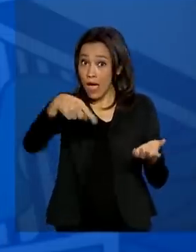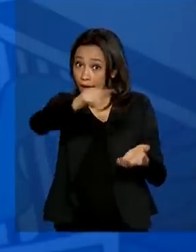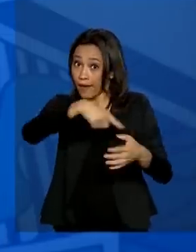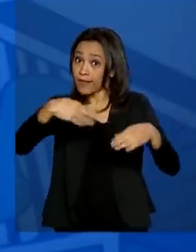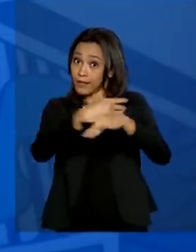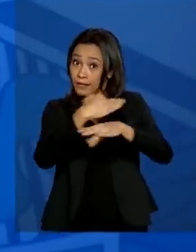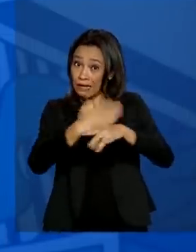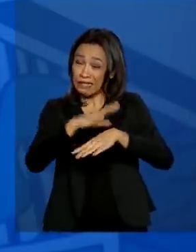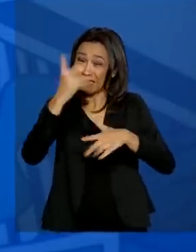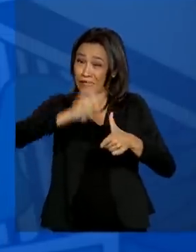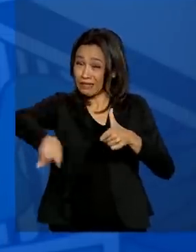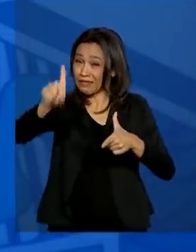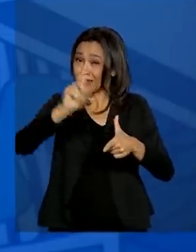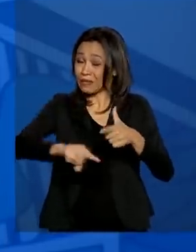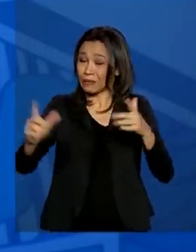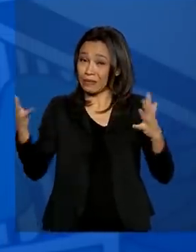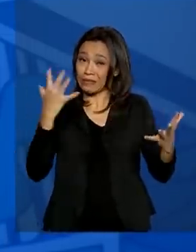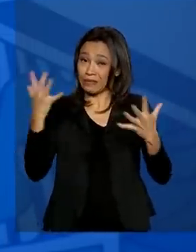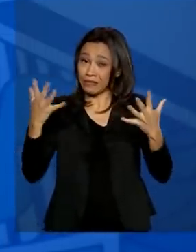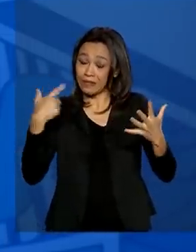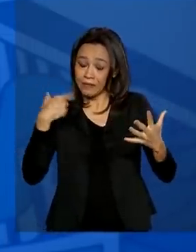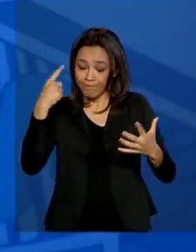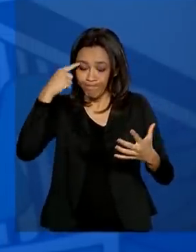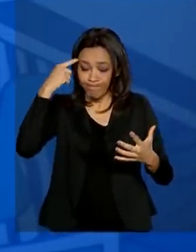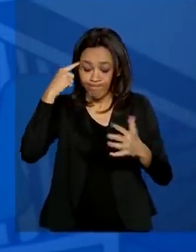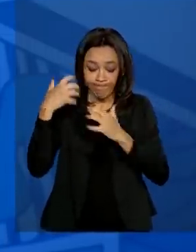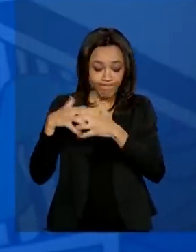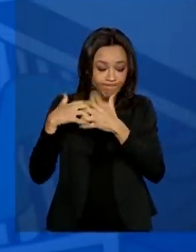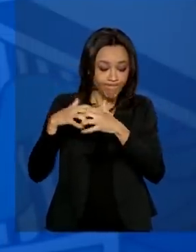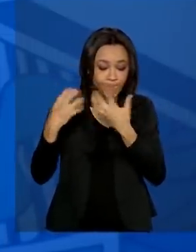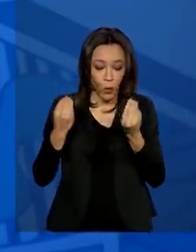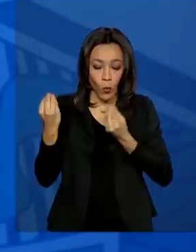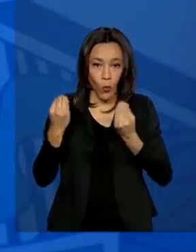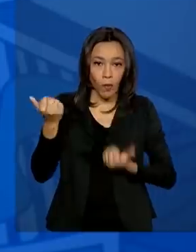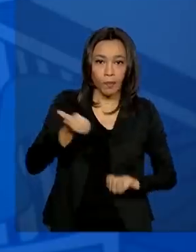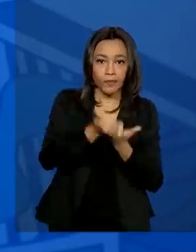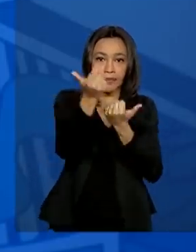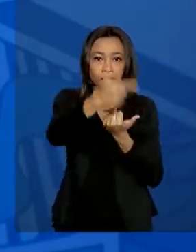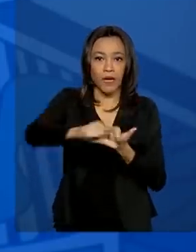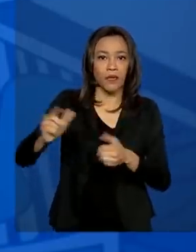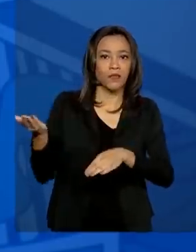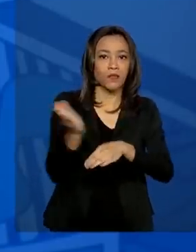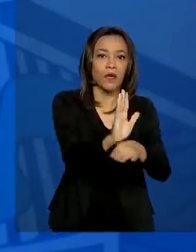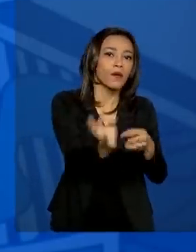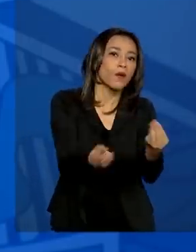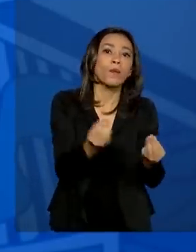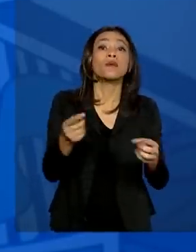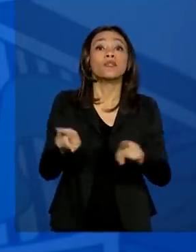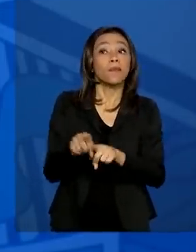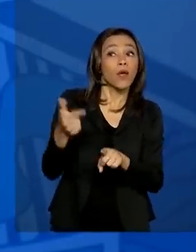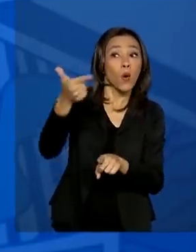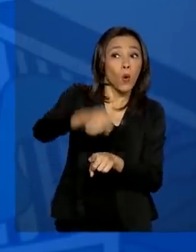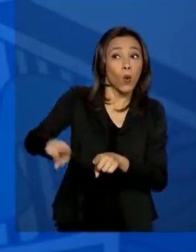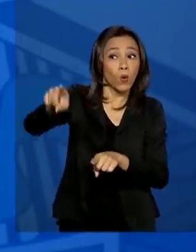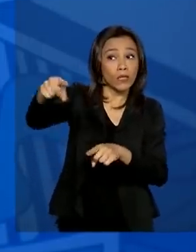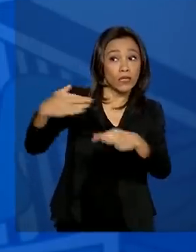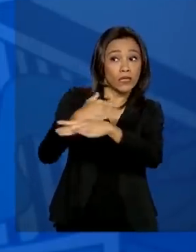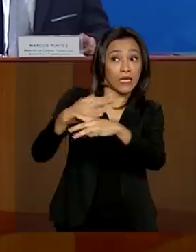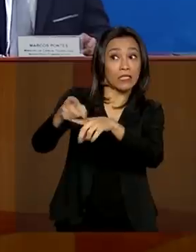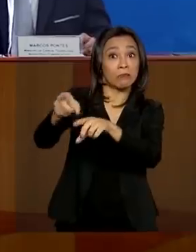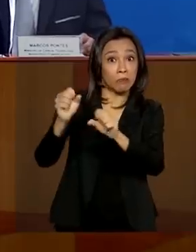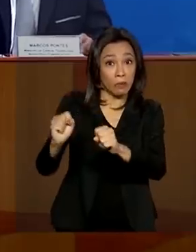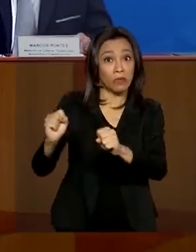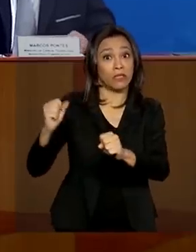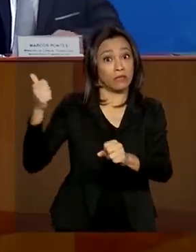problema, até para a gente ver a melhor forma de ajudar, mas também naquelas em que potencialmente pode evoluir para uma situação mais